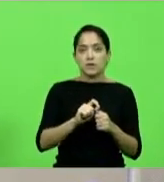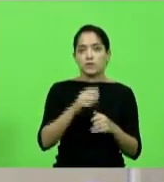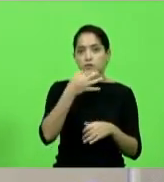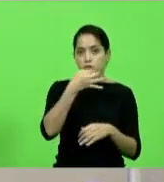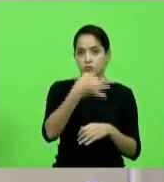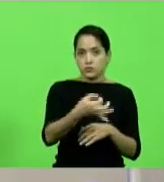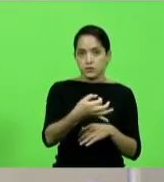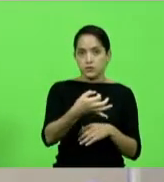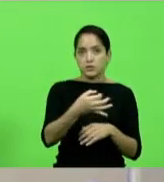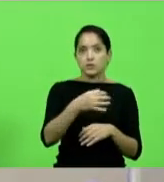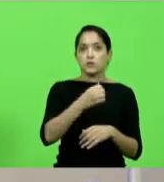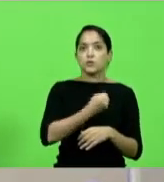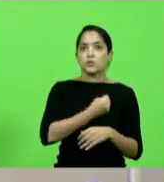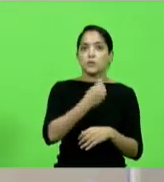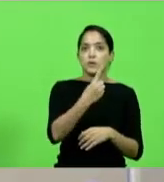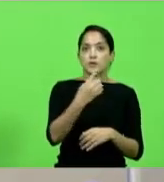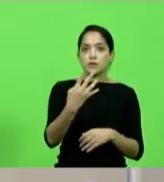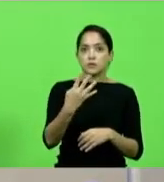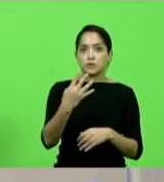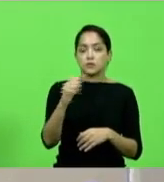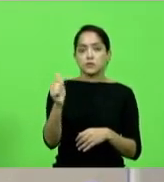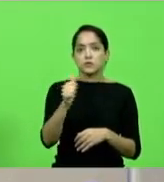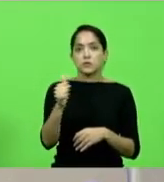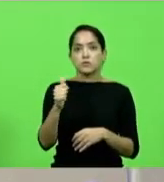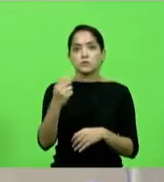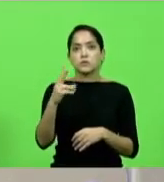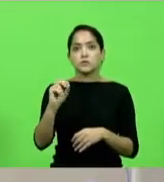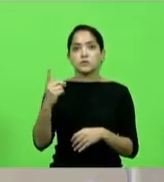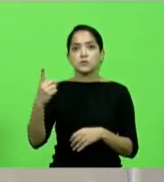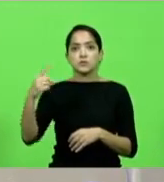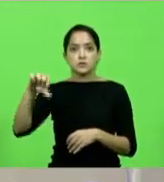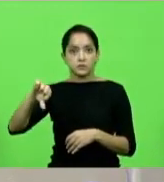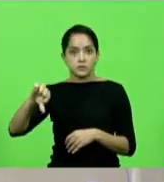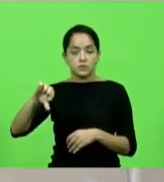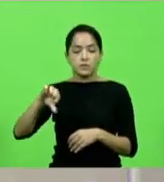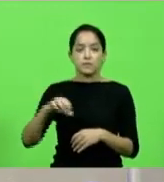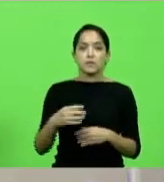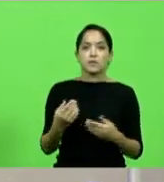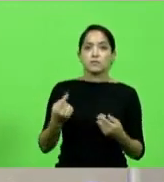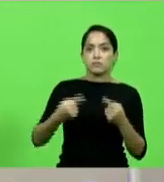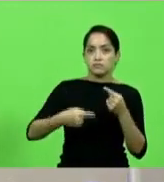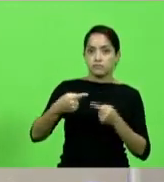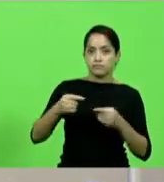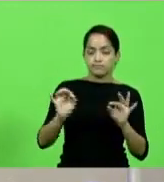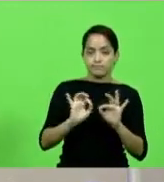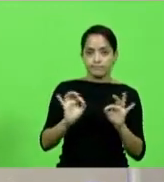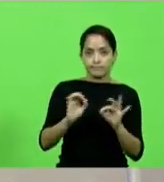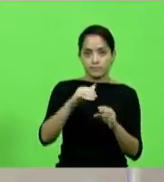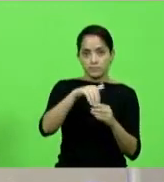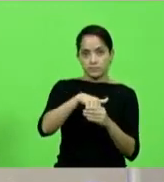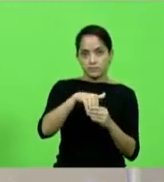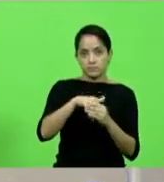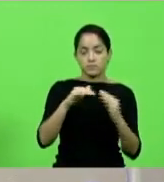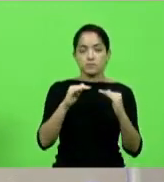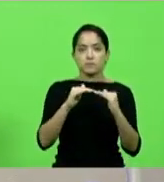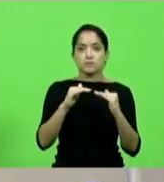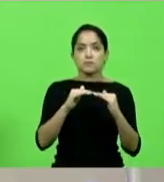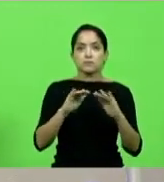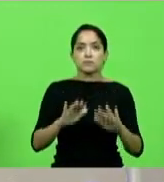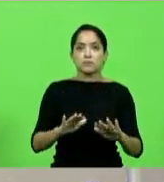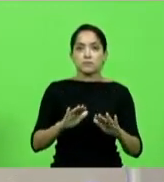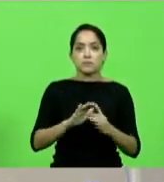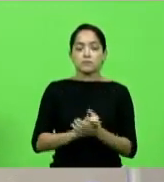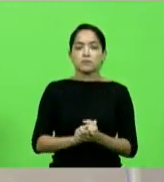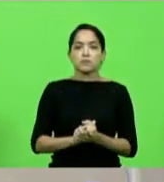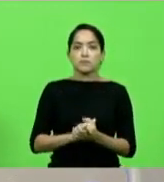indicação número 1411 de 2019, em discussão, não havendo quem queira discutir em votação, deputados que aprovam permaneça como